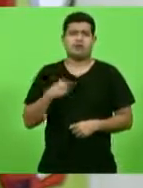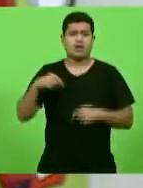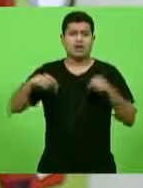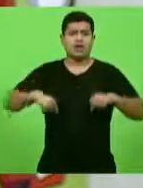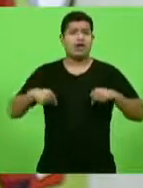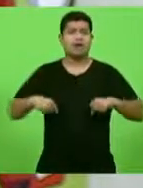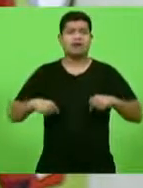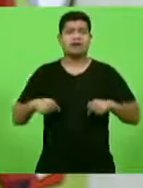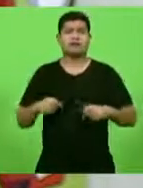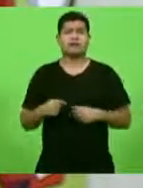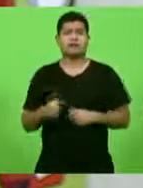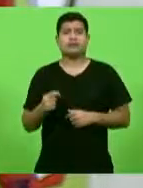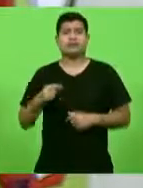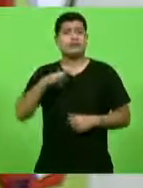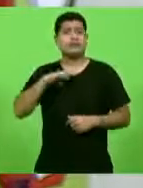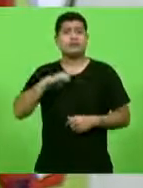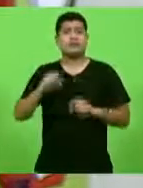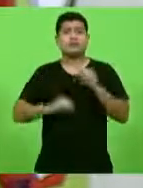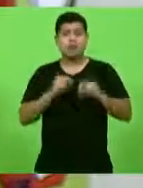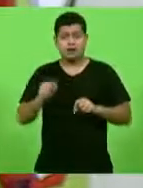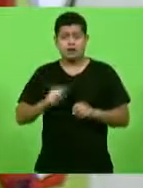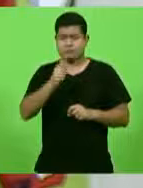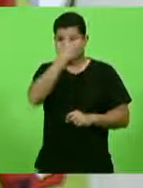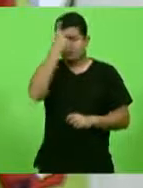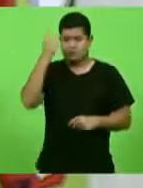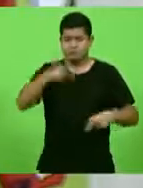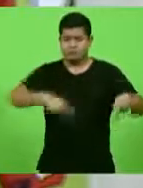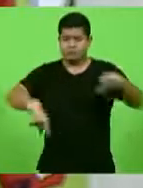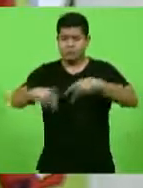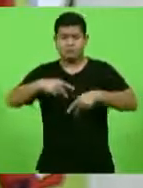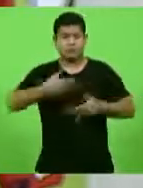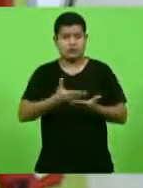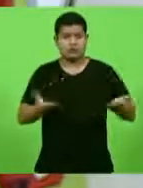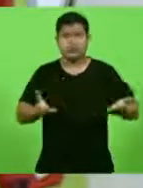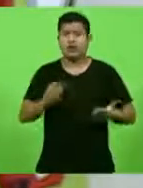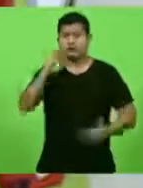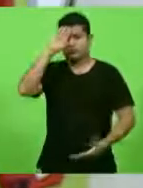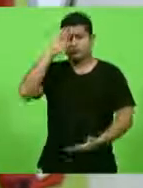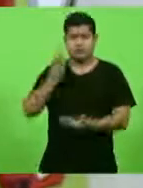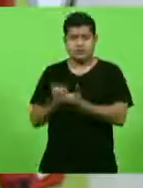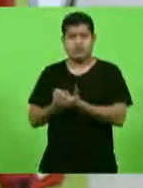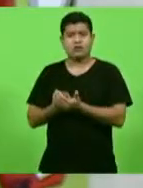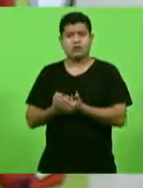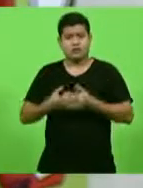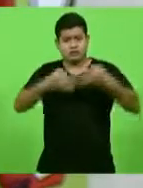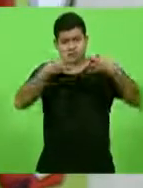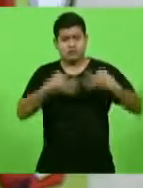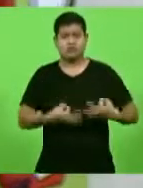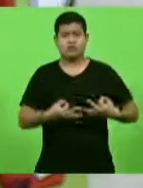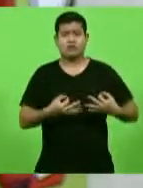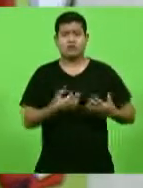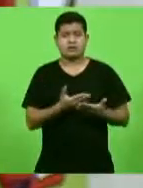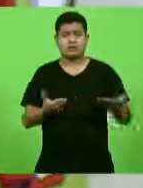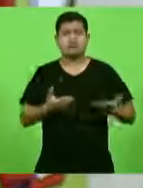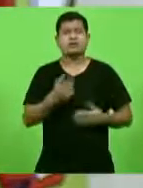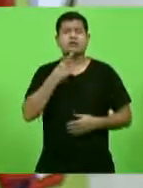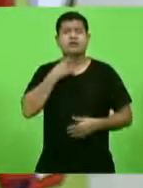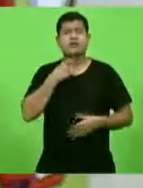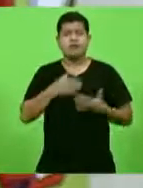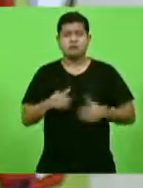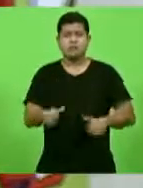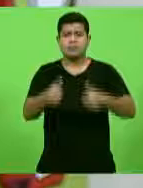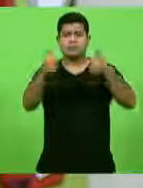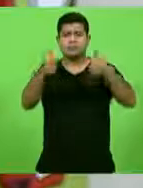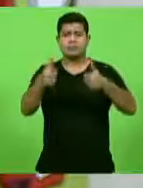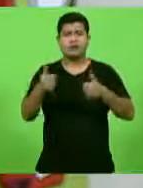Santa Catarina tem pessoas que acreditam no Estado, que são pessoas que querem o melhor do Estado, agora vem esse tipo de gente.